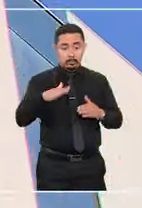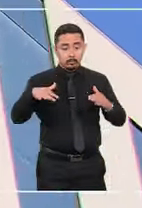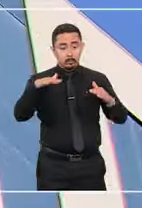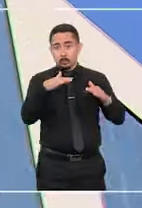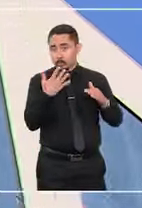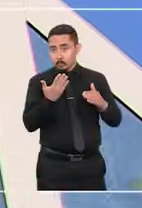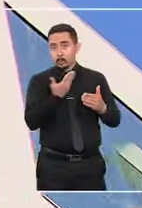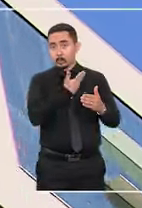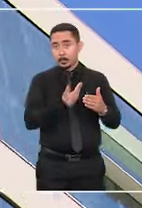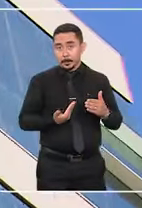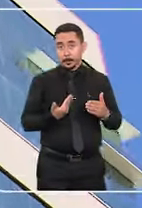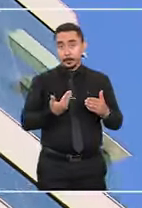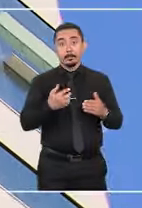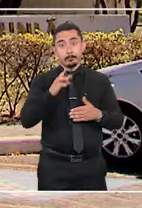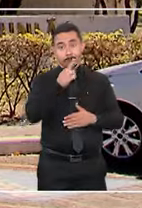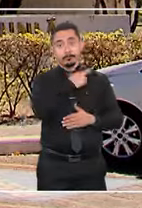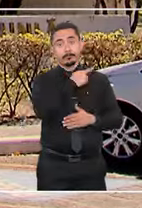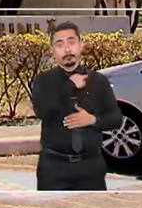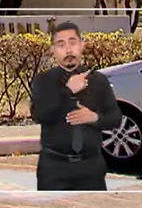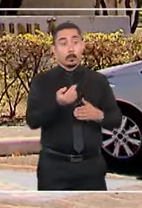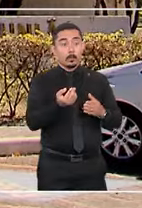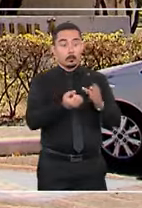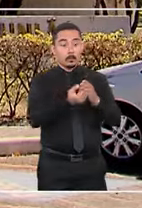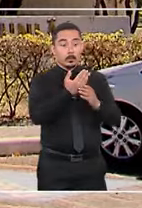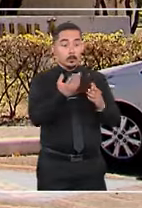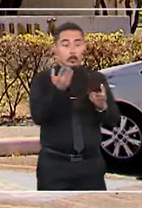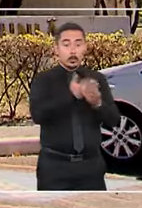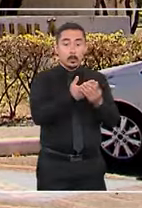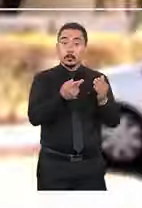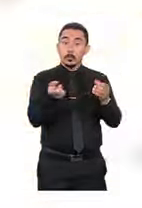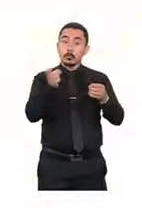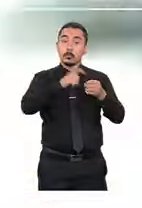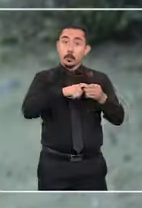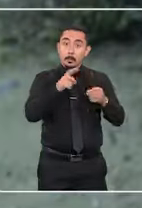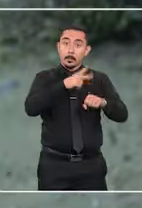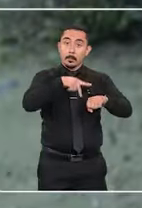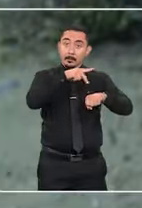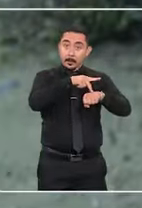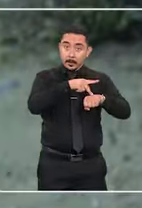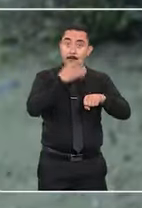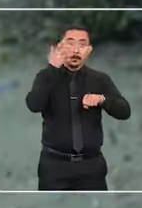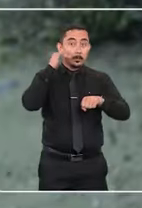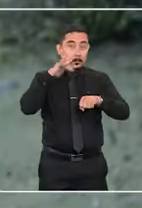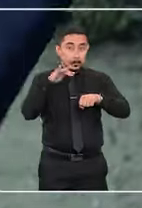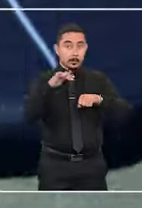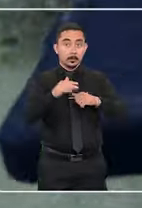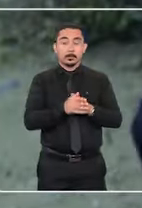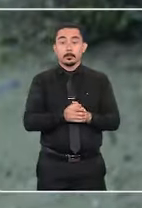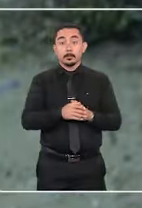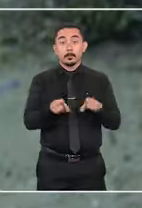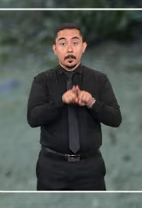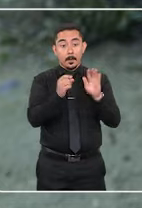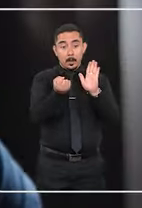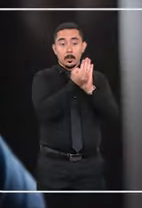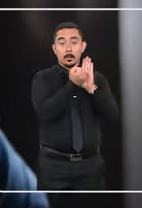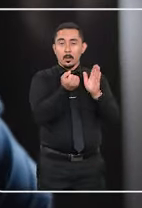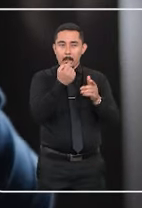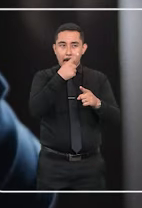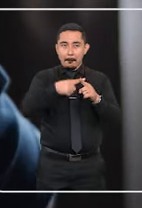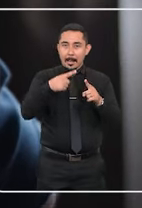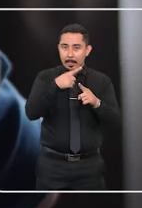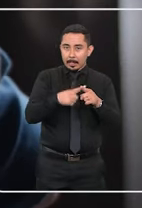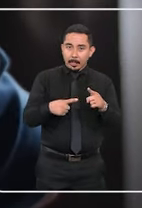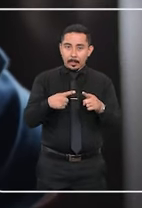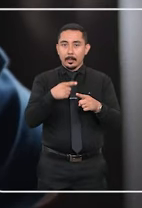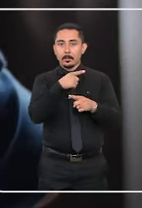A Advocacia Geral da União é responsável por ajuizar ações para a restituição de crianças ao país de origem e